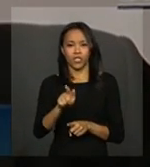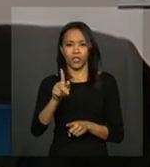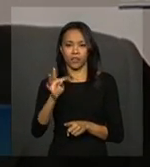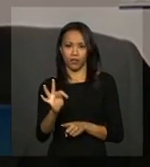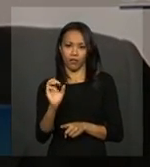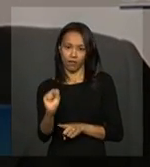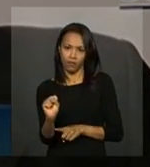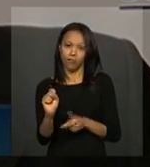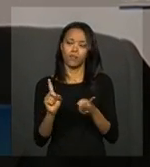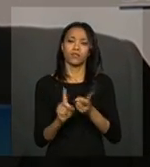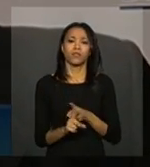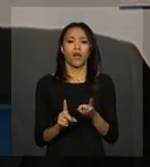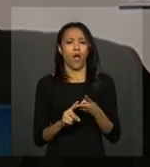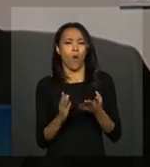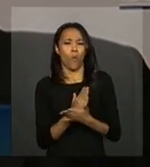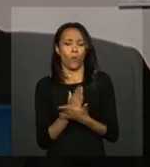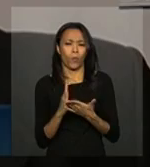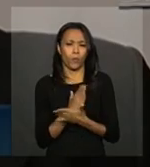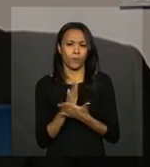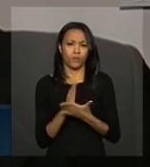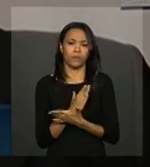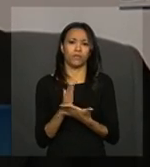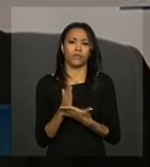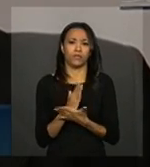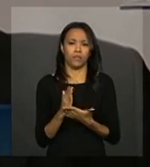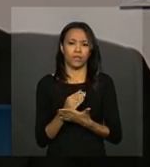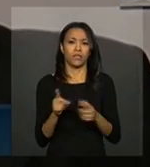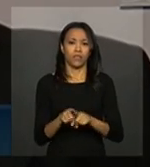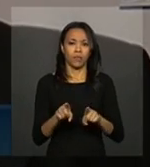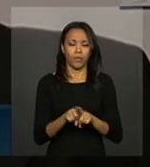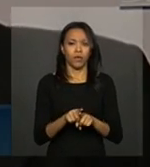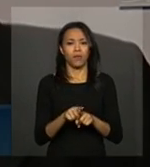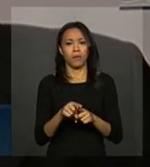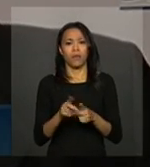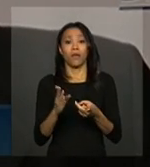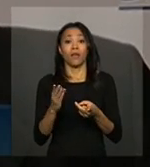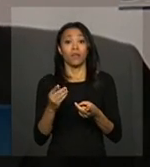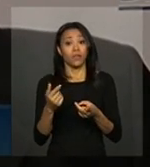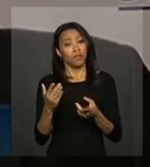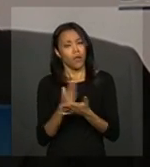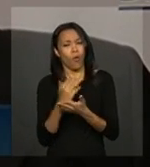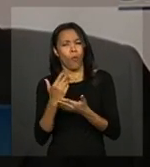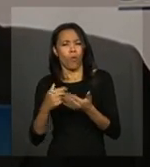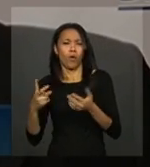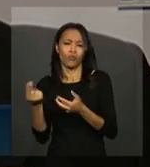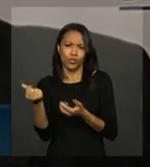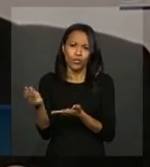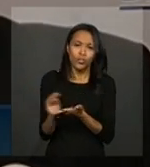alguns aspectos de lançamento de debêntures e alguma coisa chinesa.